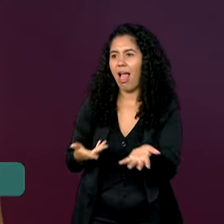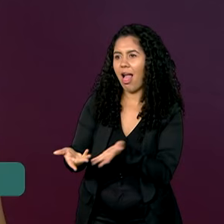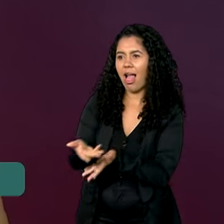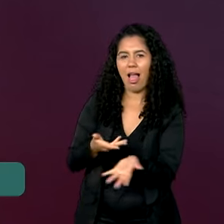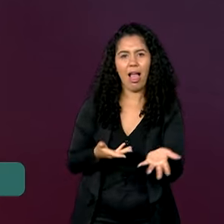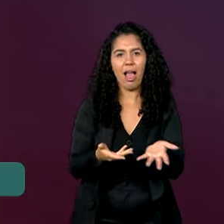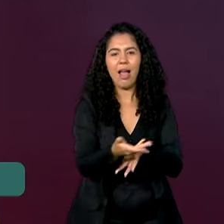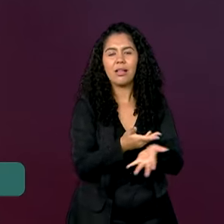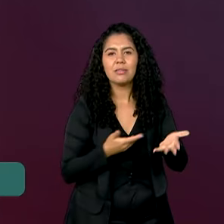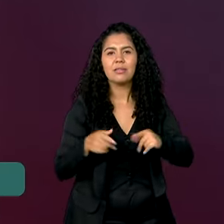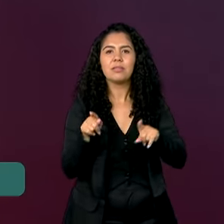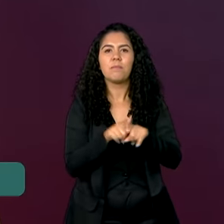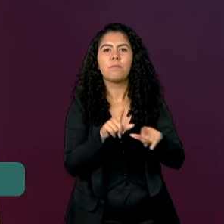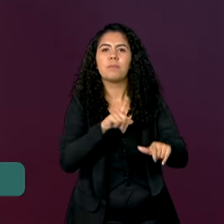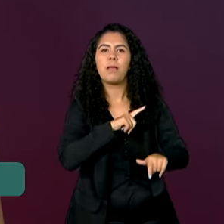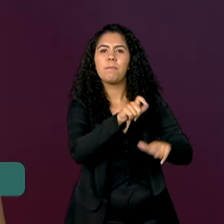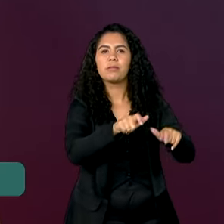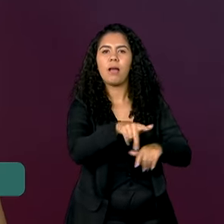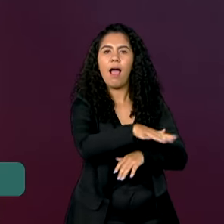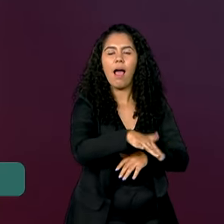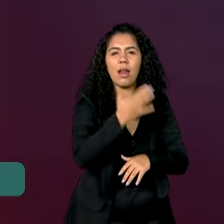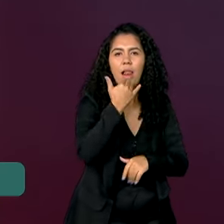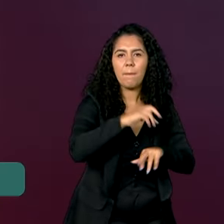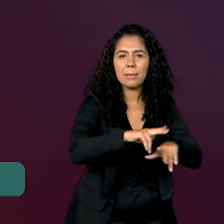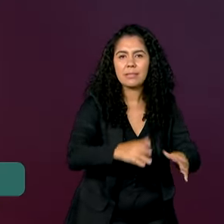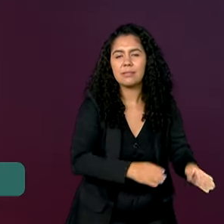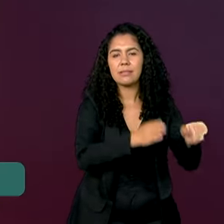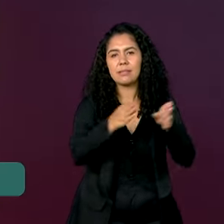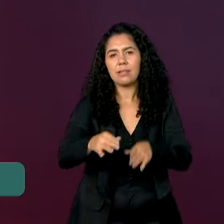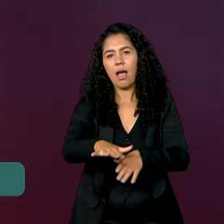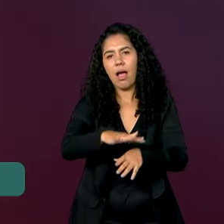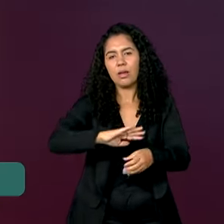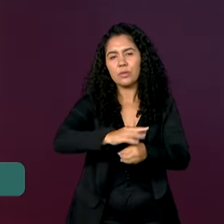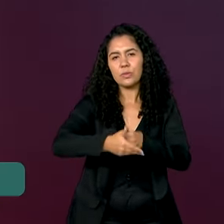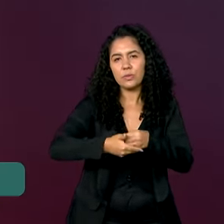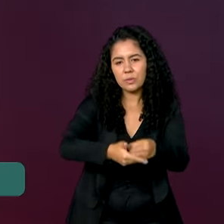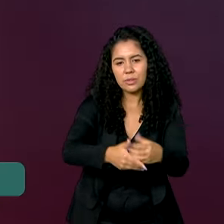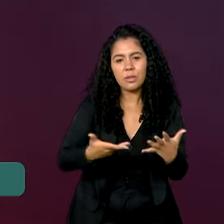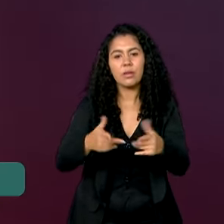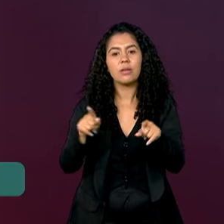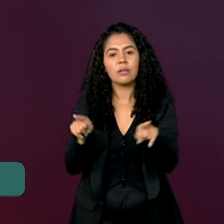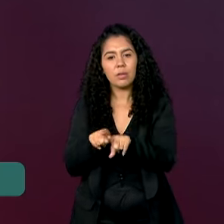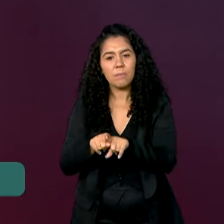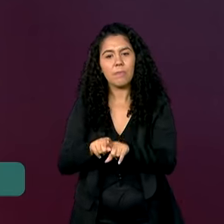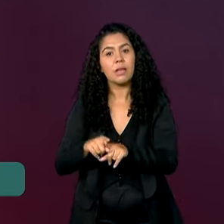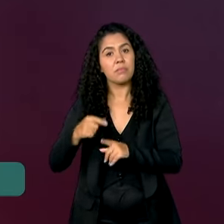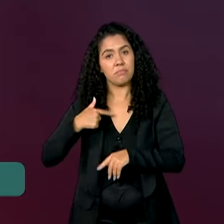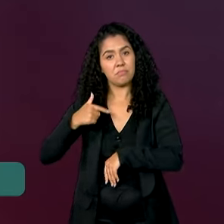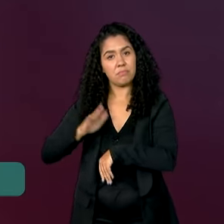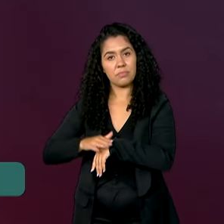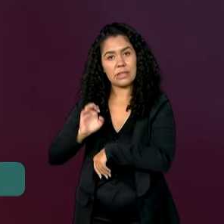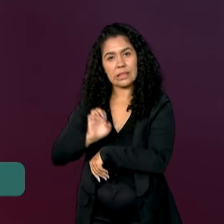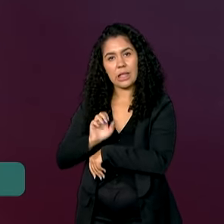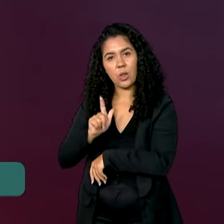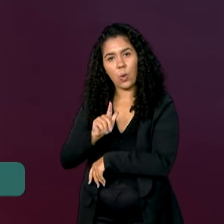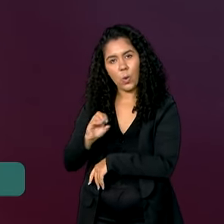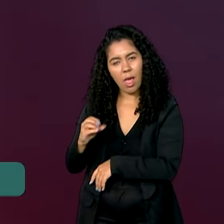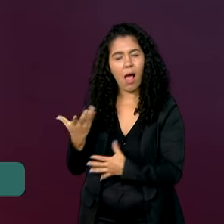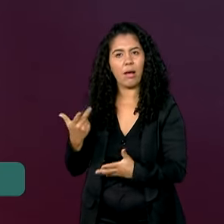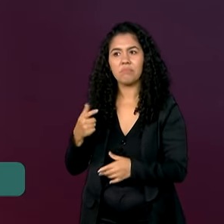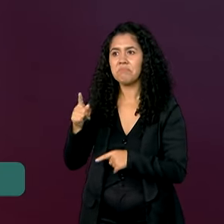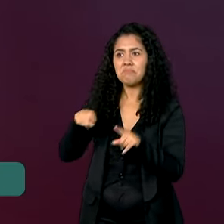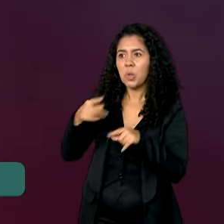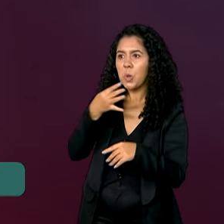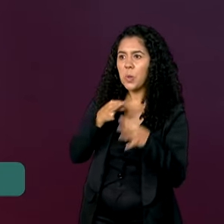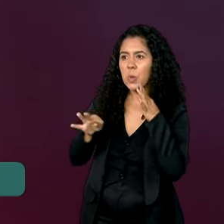Pessoas que trabalham com alimentação, com sustentabilidade, com tudo. Até pessoas do meu próprio estado, do Goiás, pessoas que eu não